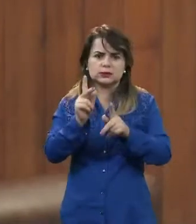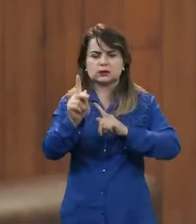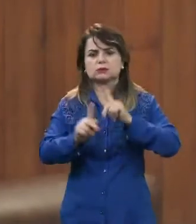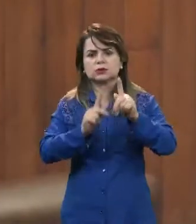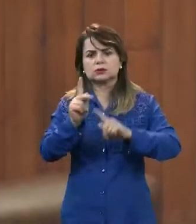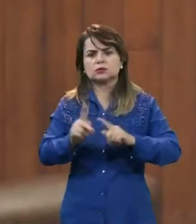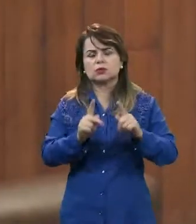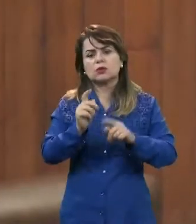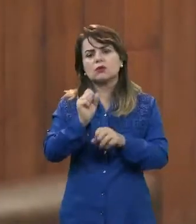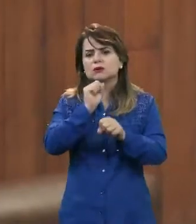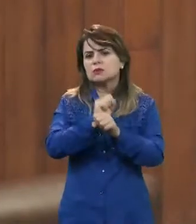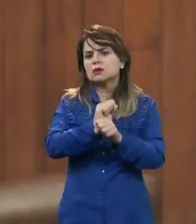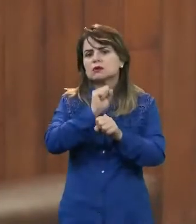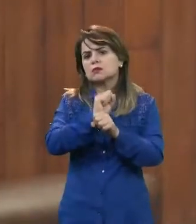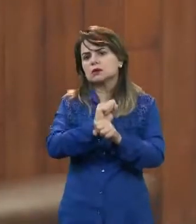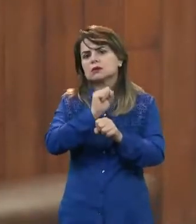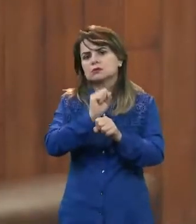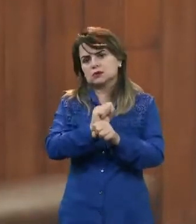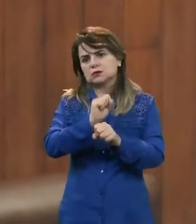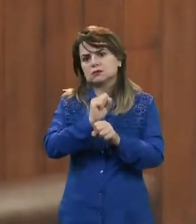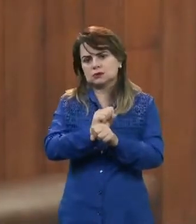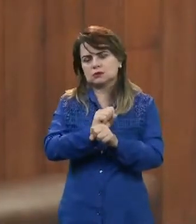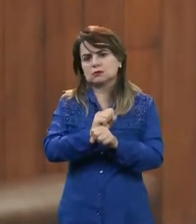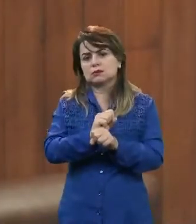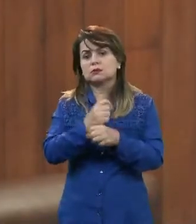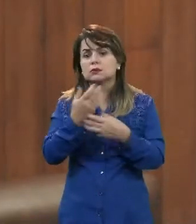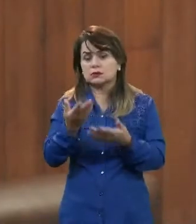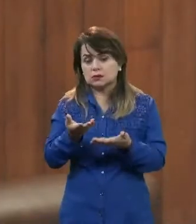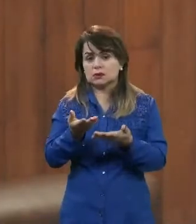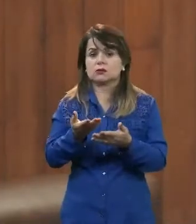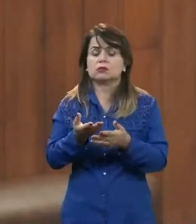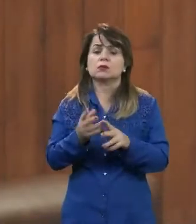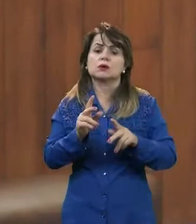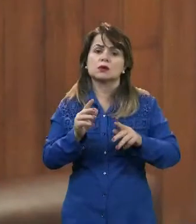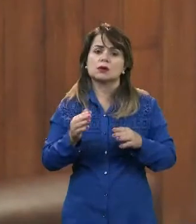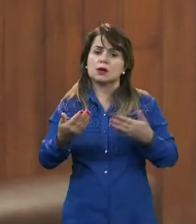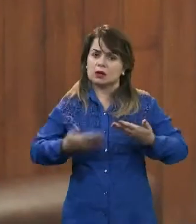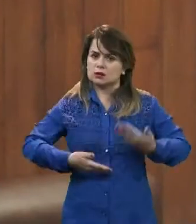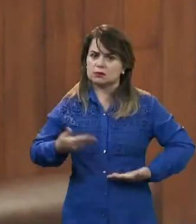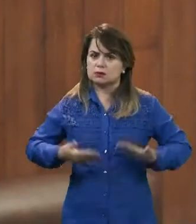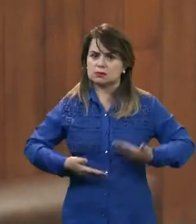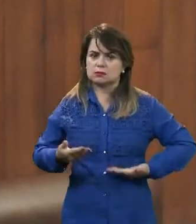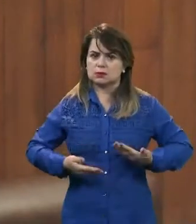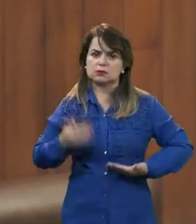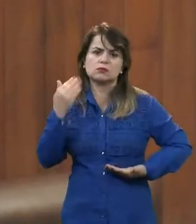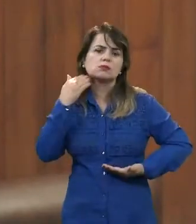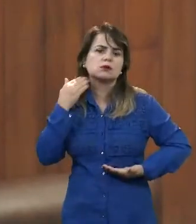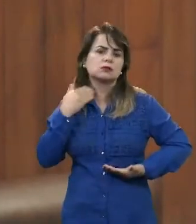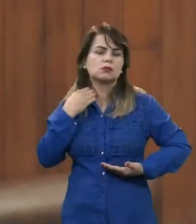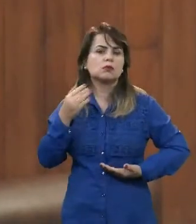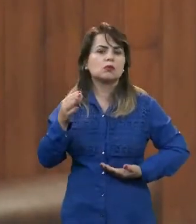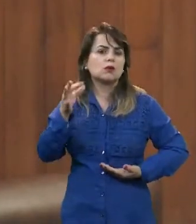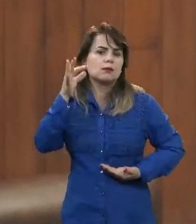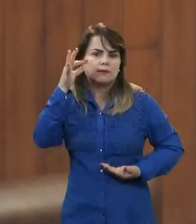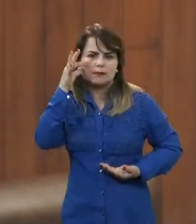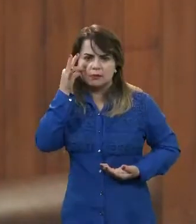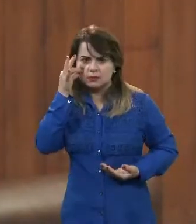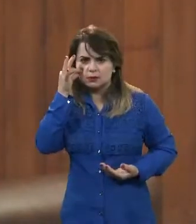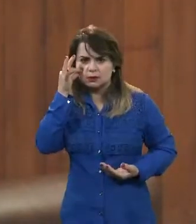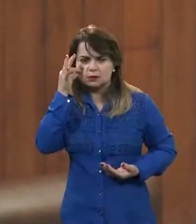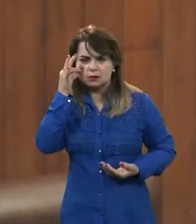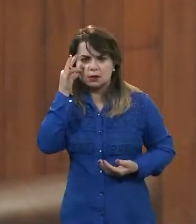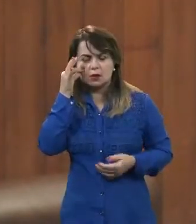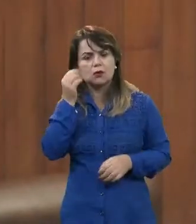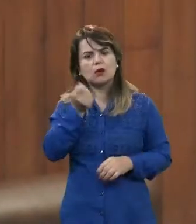tendo ainda o atendimento presencial 100%. Então, era melhor fazer assim, Hoje, 90 dias de